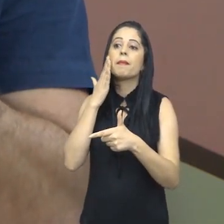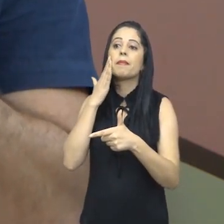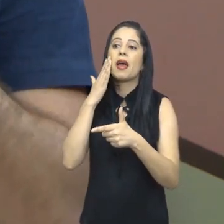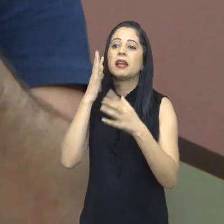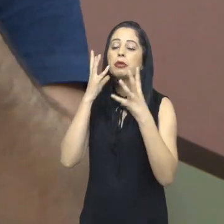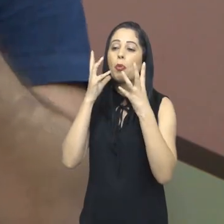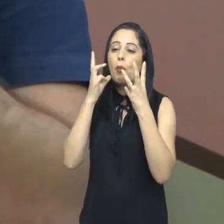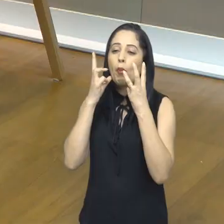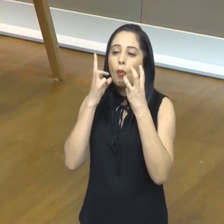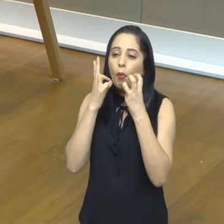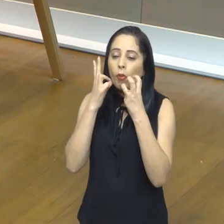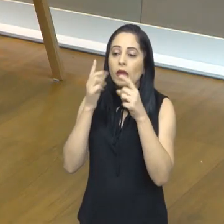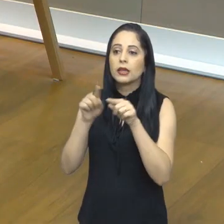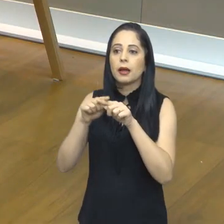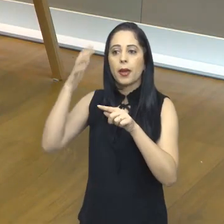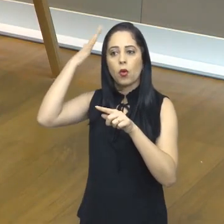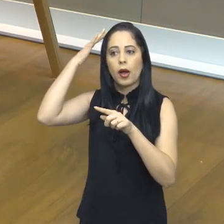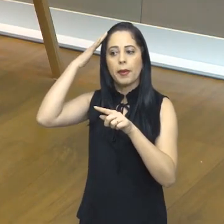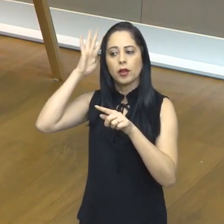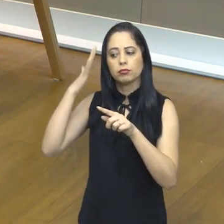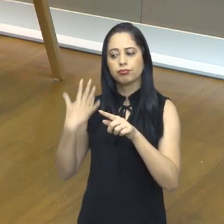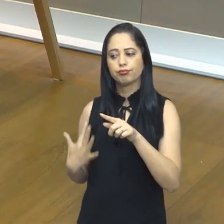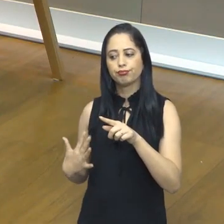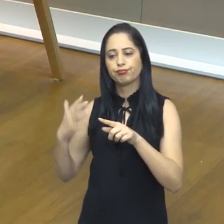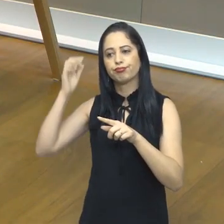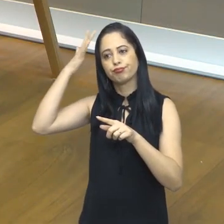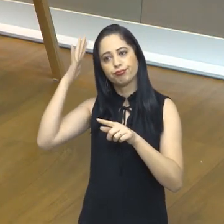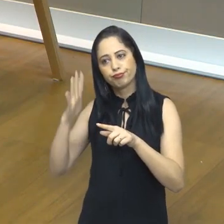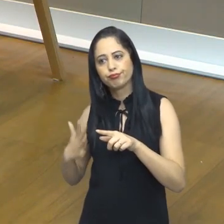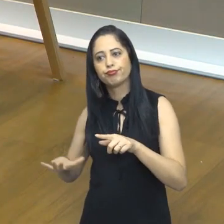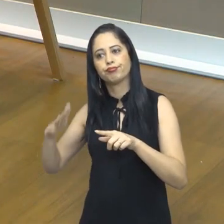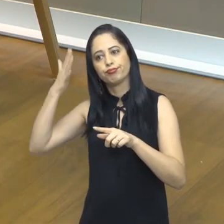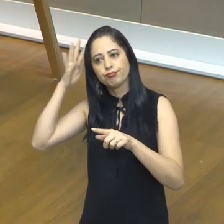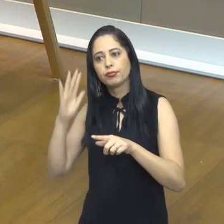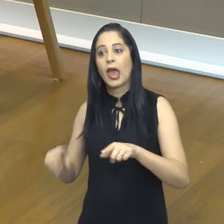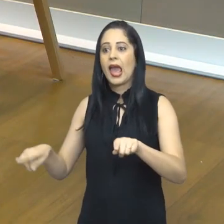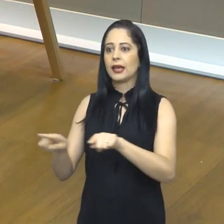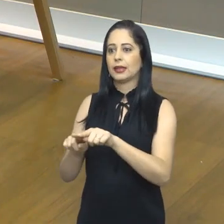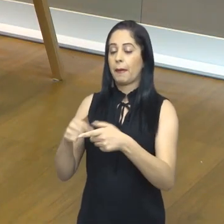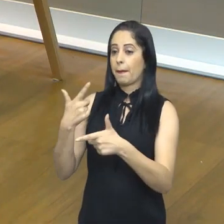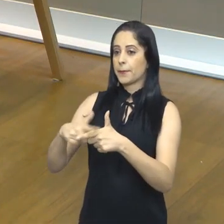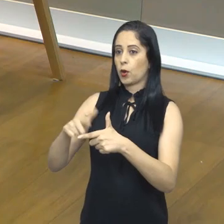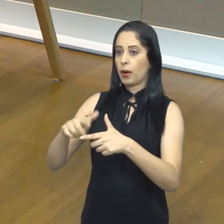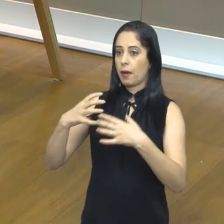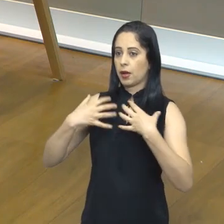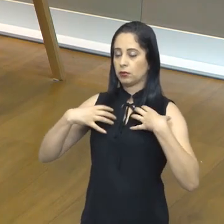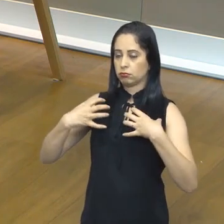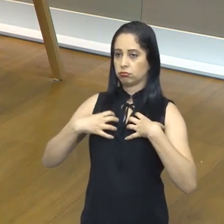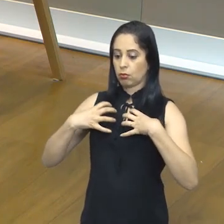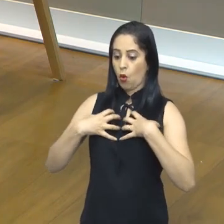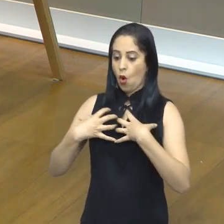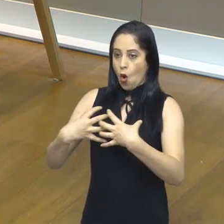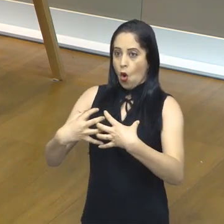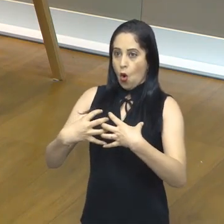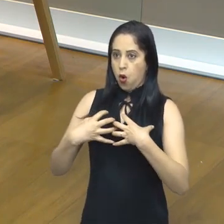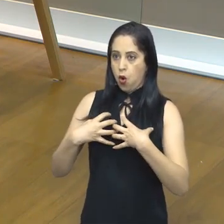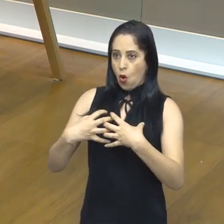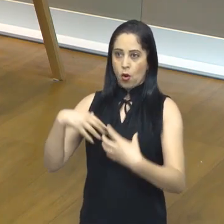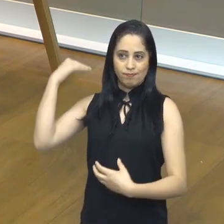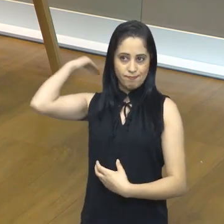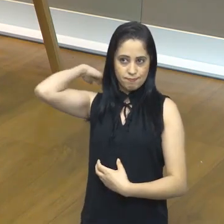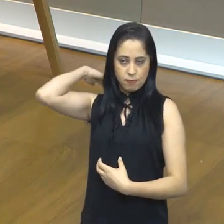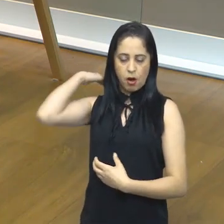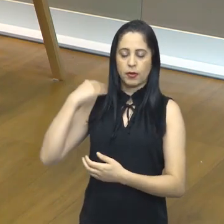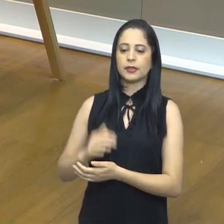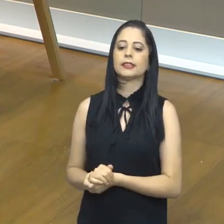importantes, né? E falta de ar relacionado a algumas complicações pulmonares, né? Então, neste rol